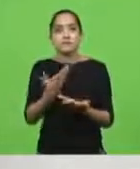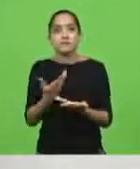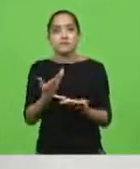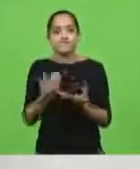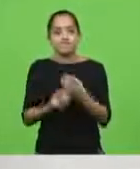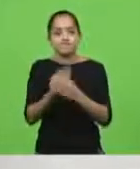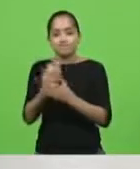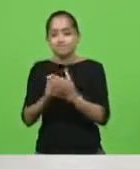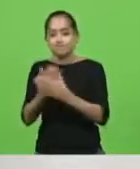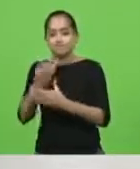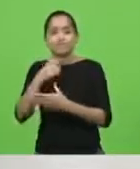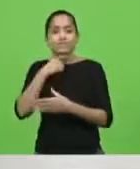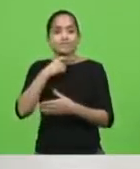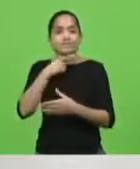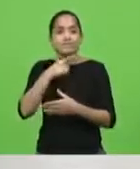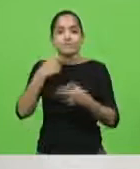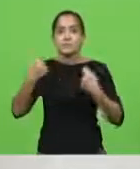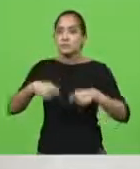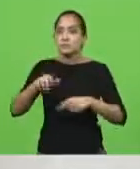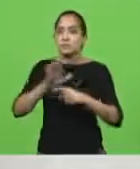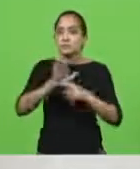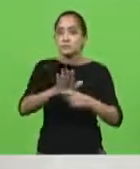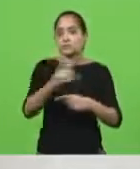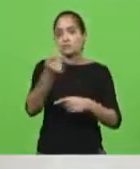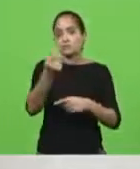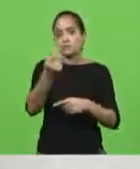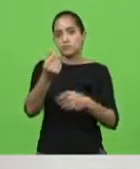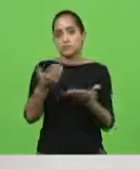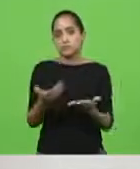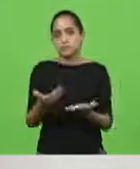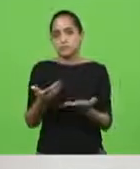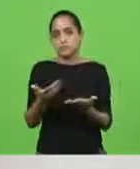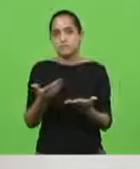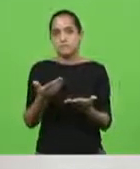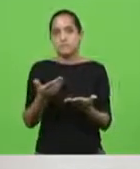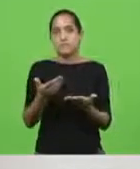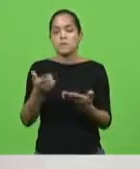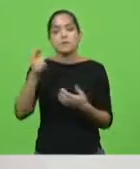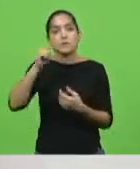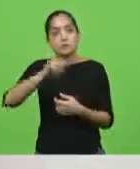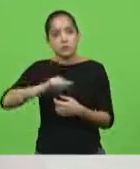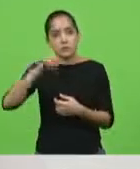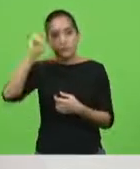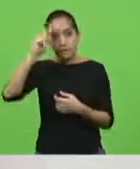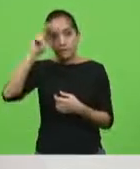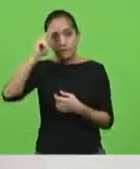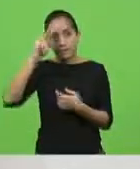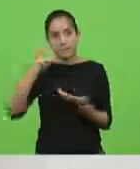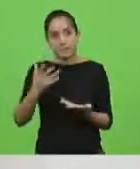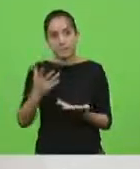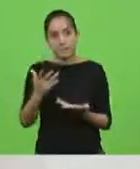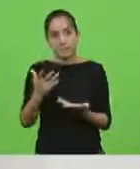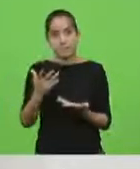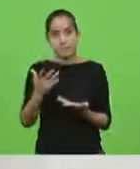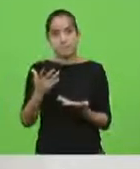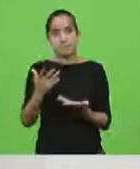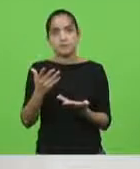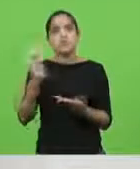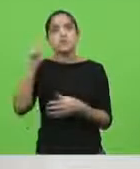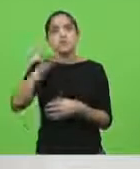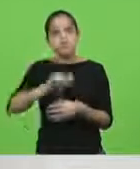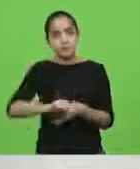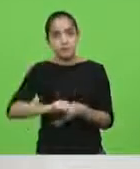se não tiverem uma atenção efetiva do Estado. Mais uma vez, quero lembrar, senhor presidente, que nós estamos, de novo,